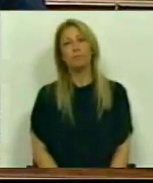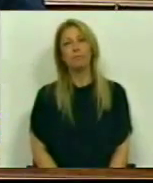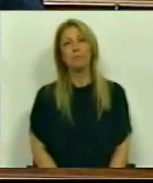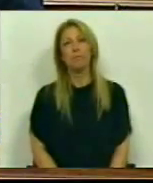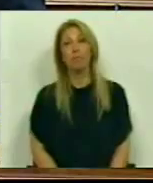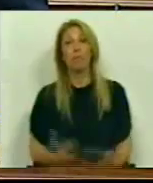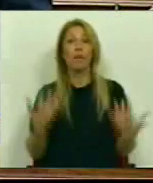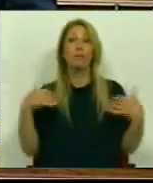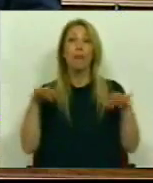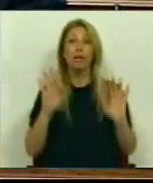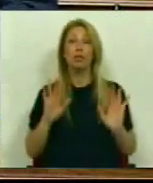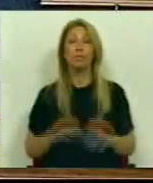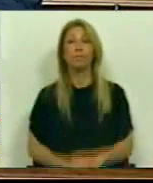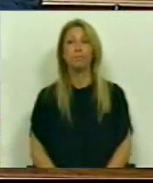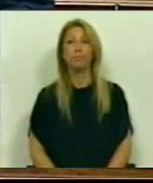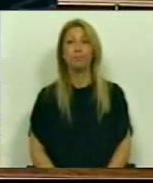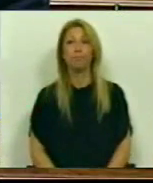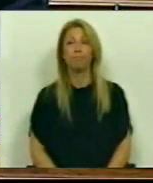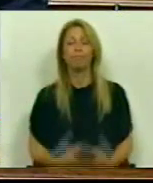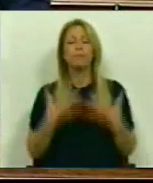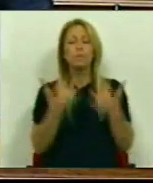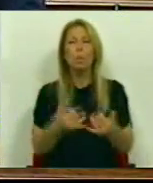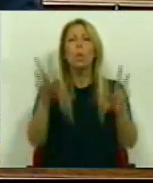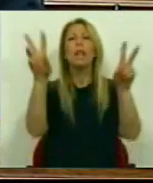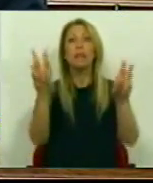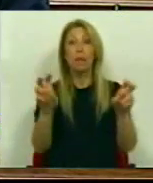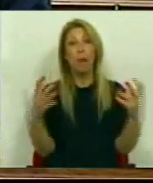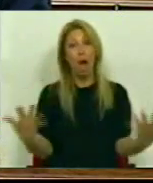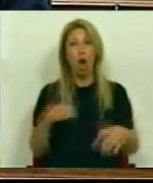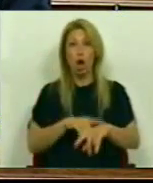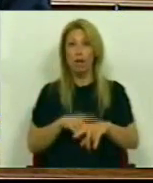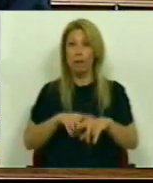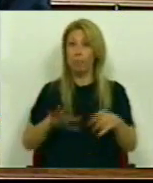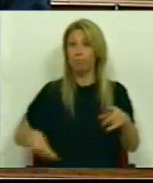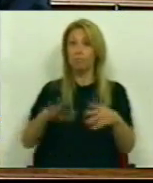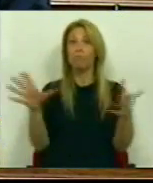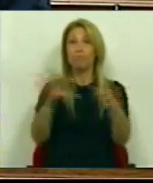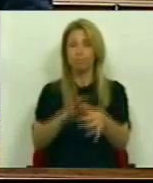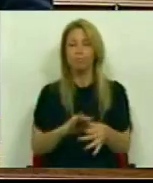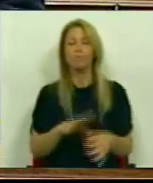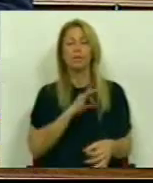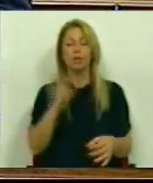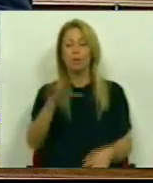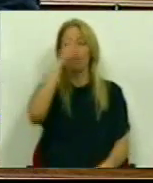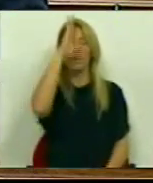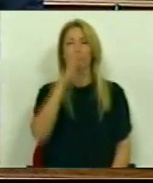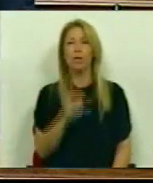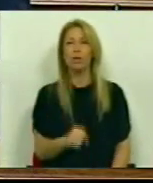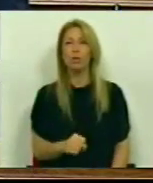Mas Passando a outro tema de grande atualidade Sr. Primeiro-Ministro Apresentaram